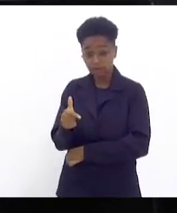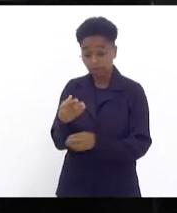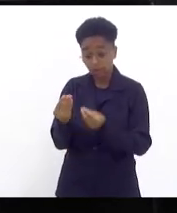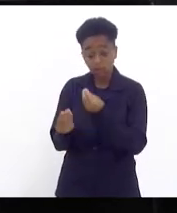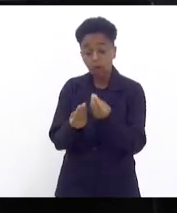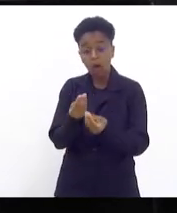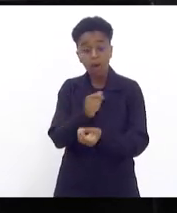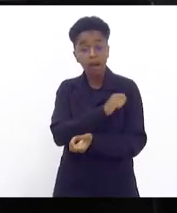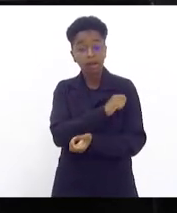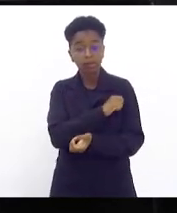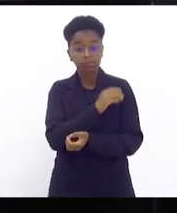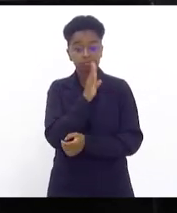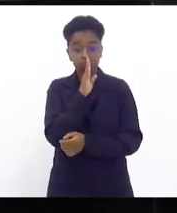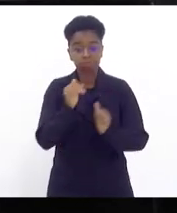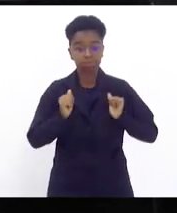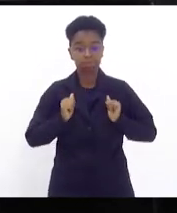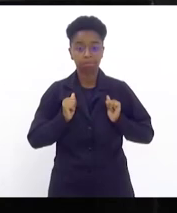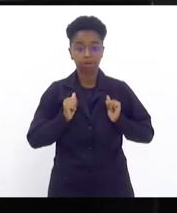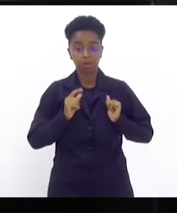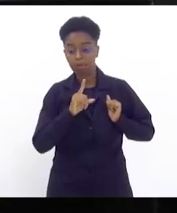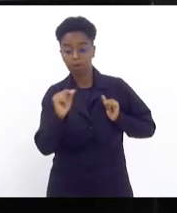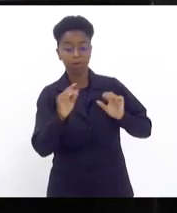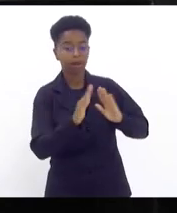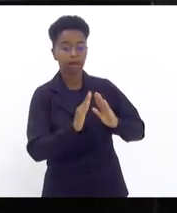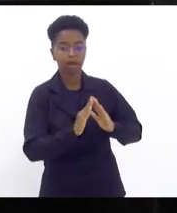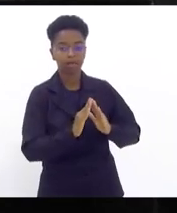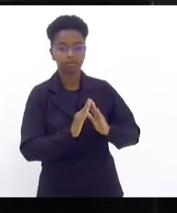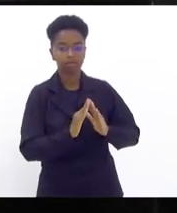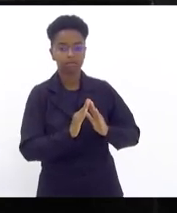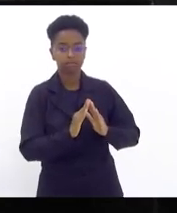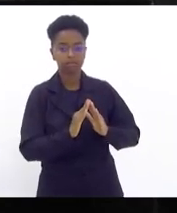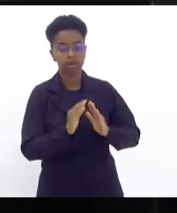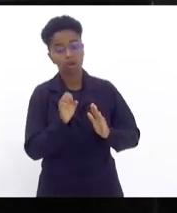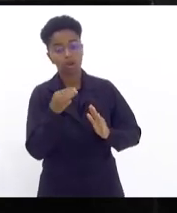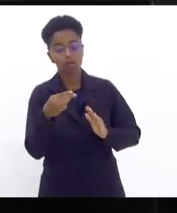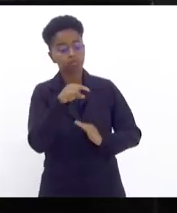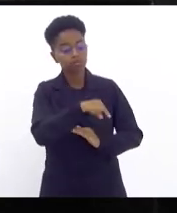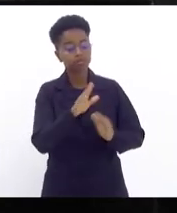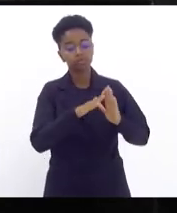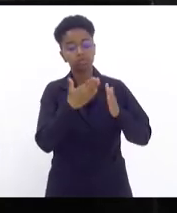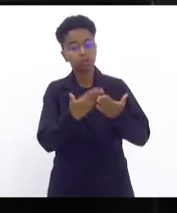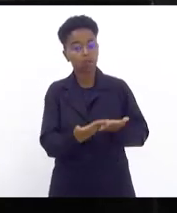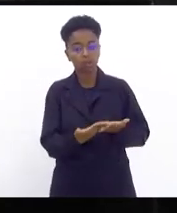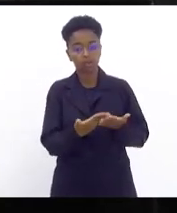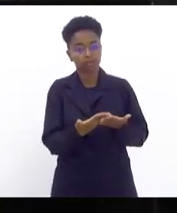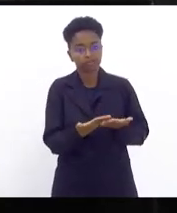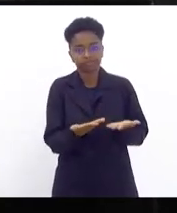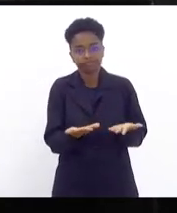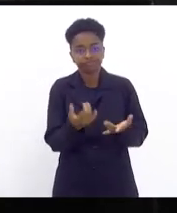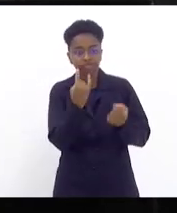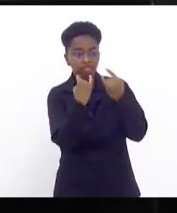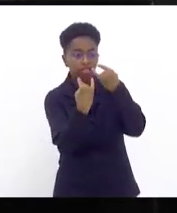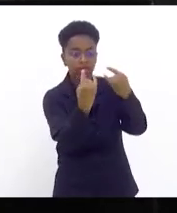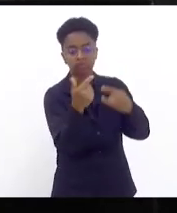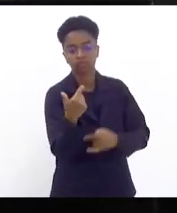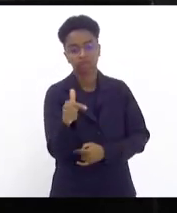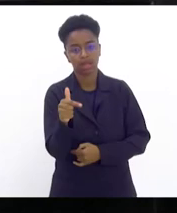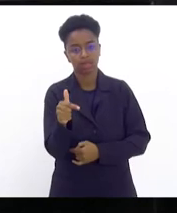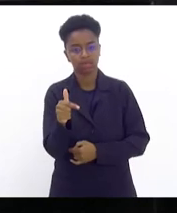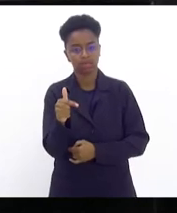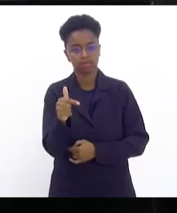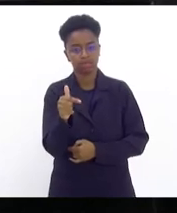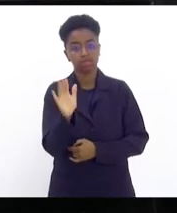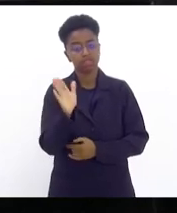caem no ócio, vão embora para casa mais cedo e aquela escola não se torna mais atrativa. Foi